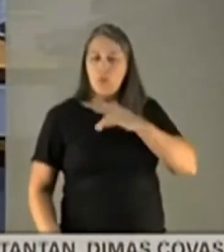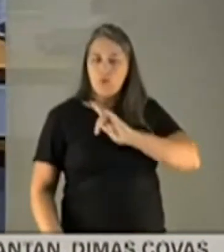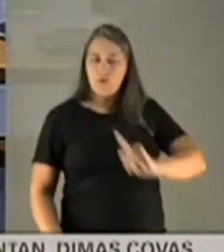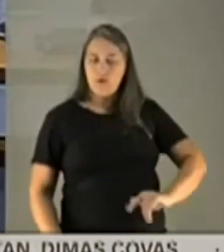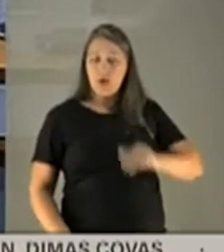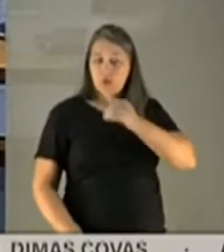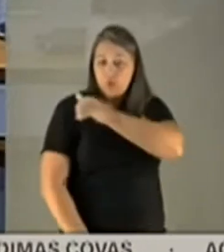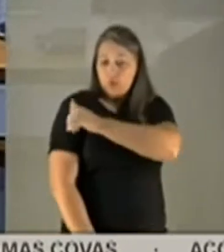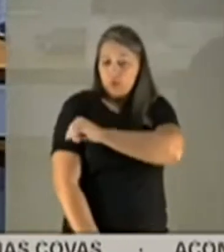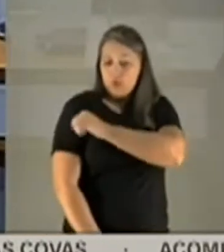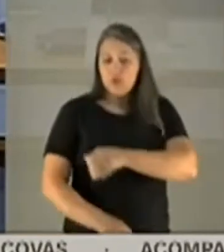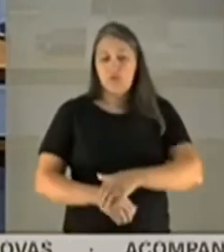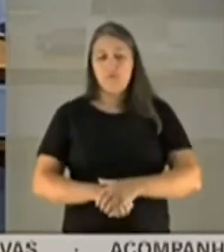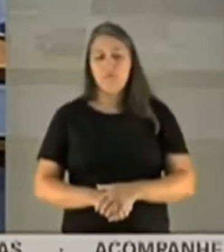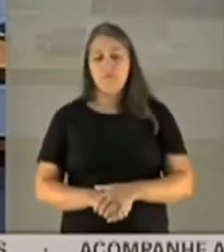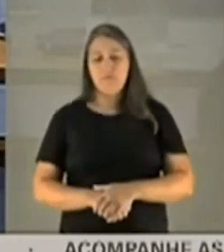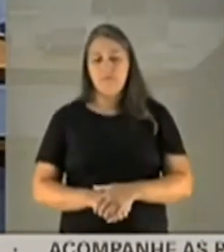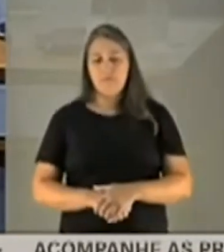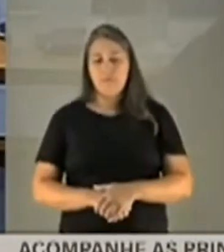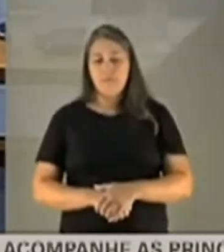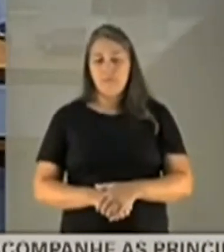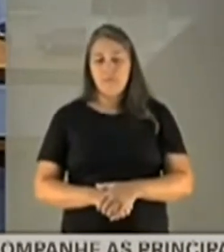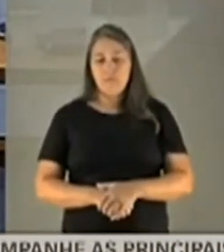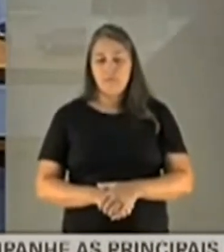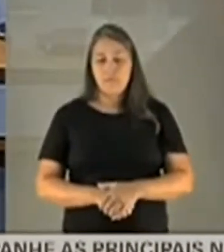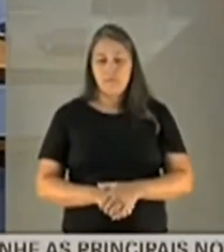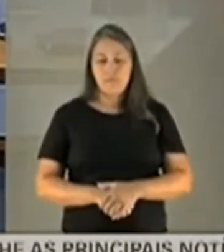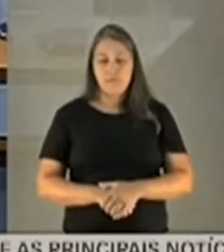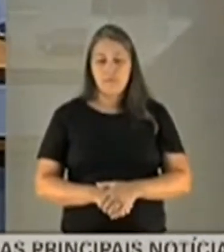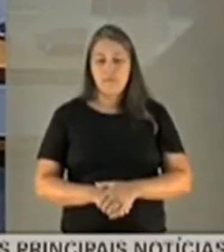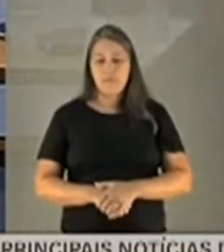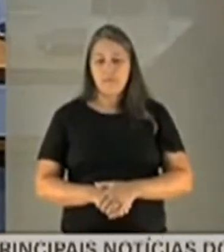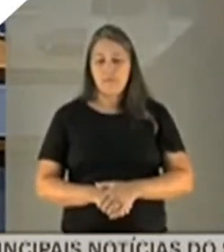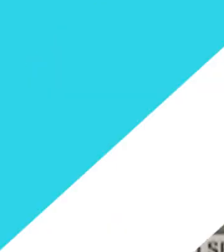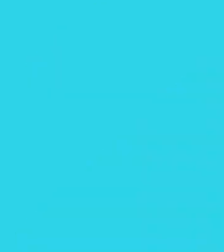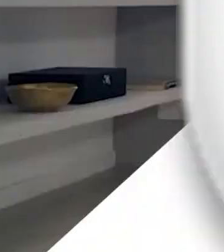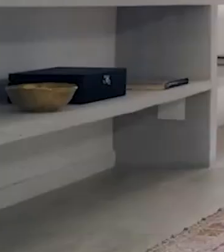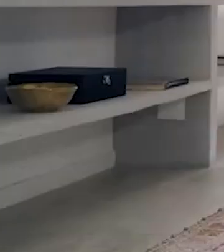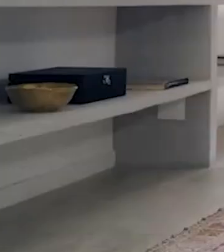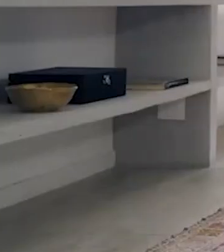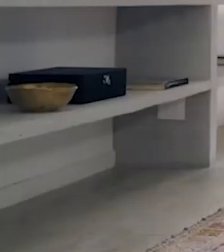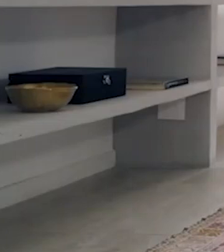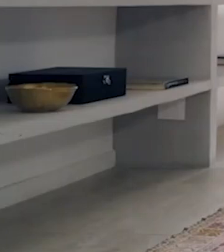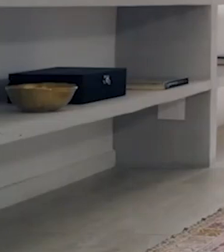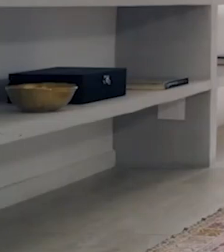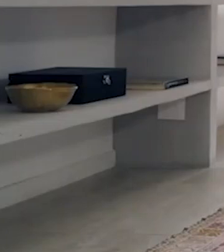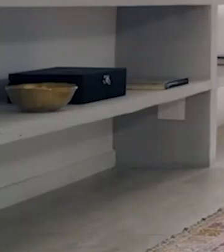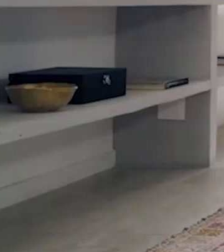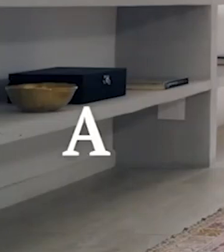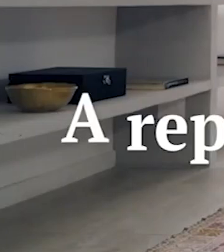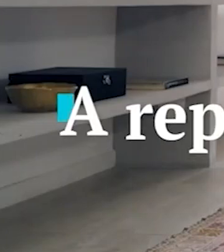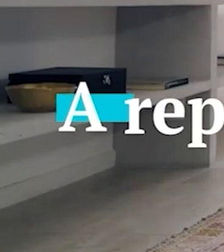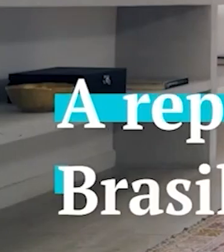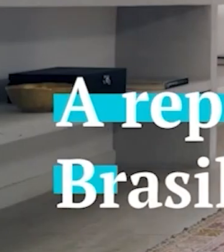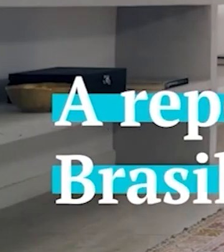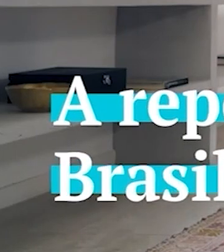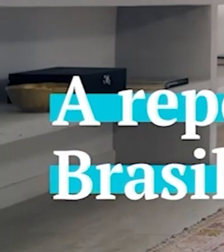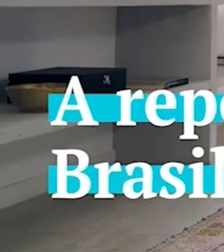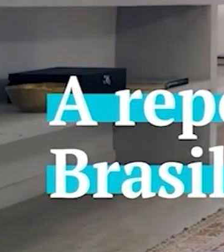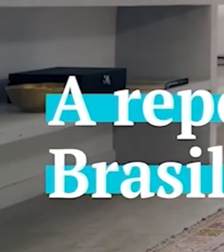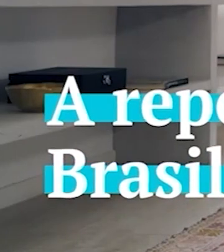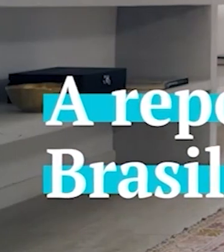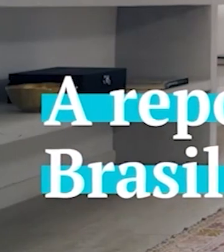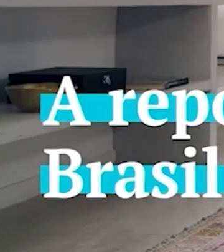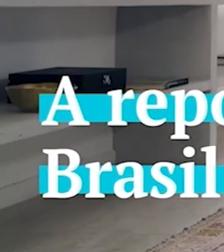Esse é o prefeito e governador. Tudo que a Polícia Federal hesitou é o presidente do caso. Se nós não tirássemos do ar imediatamente a